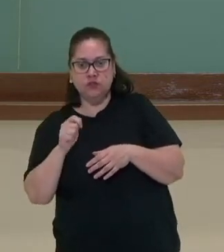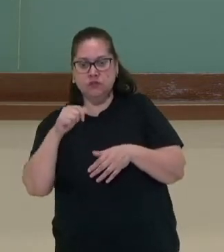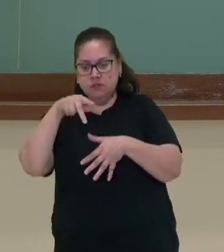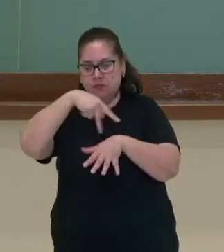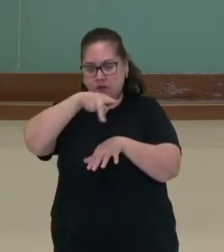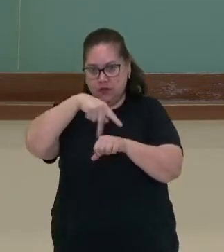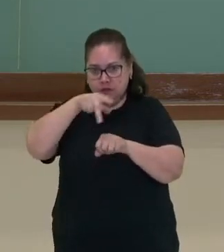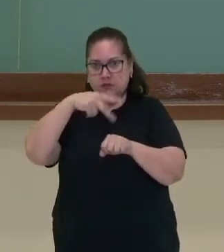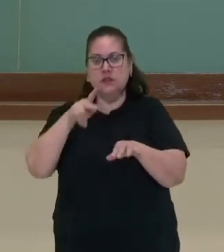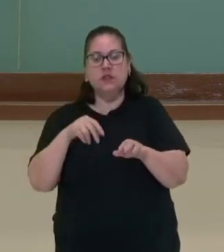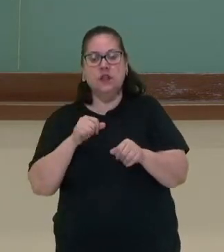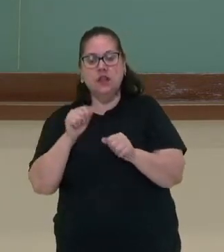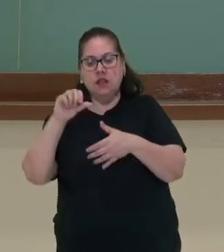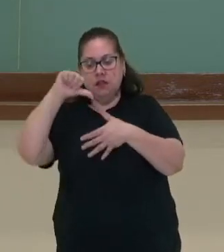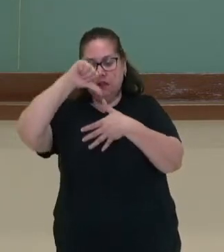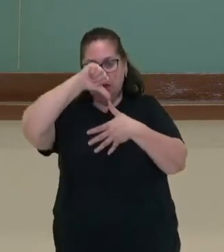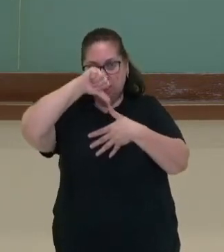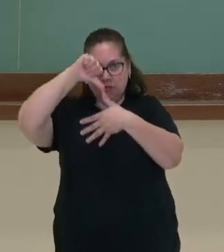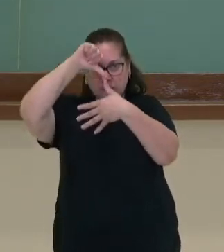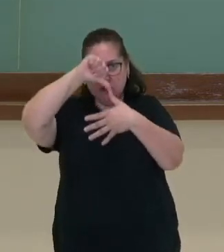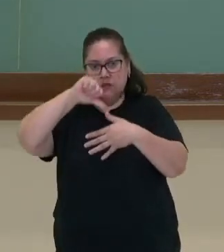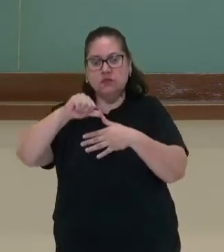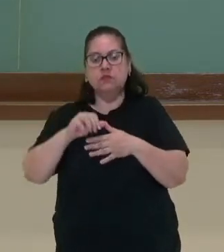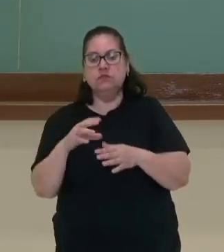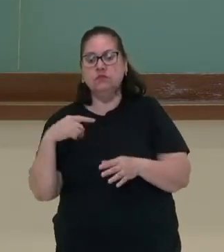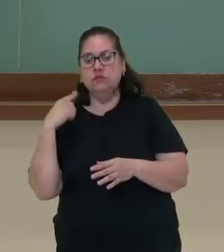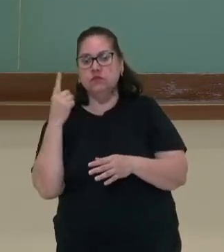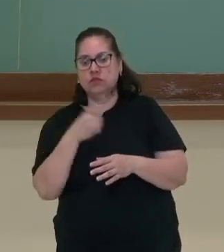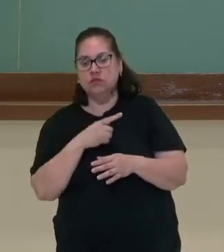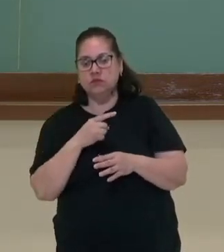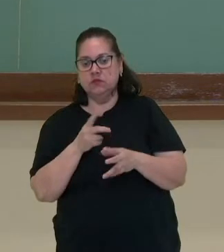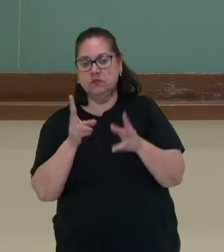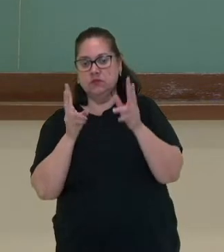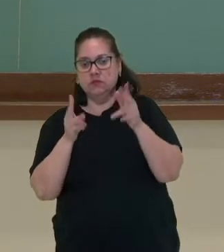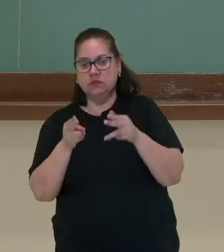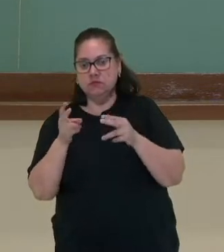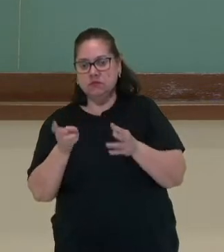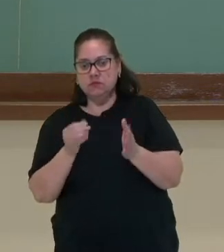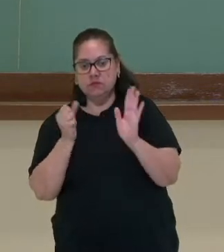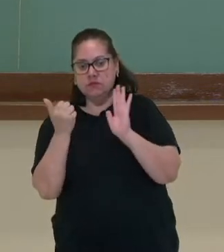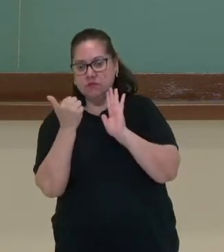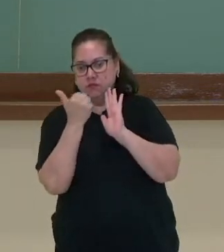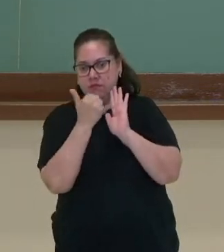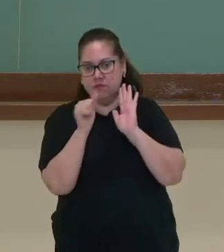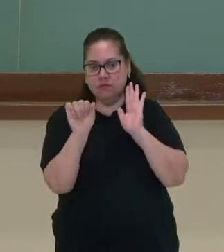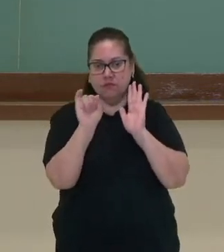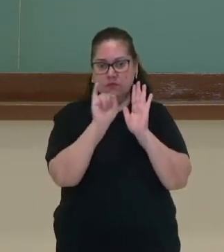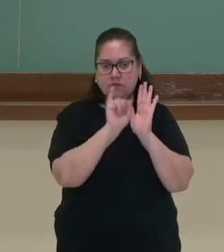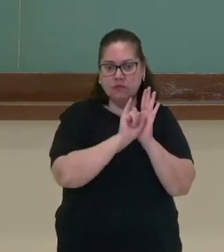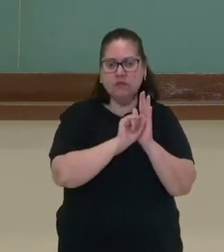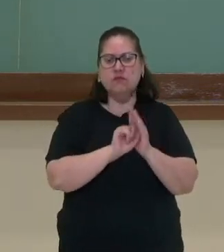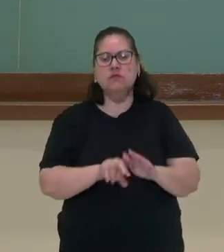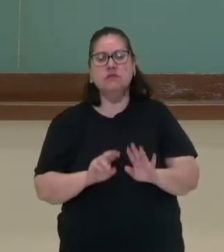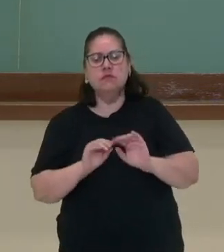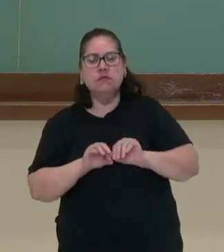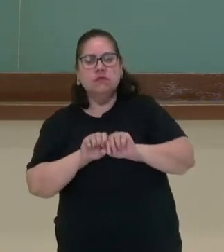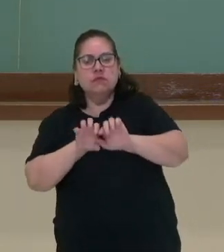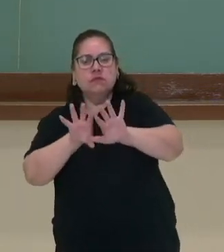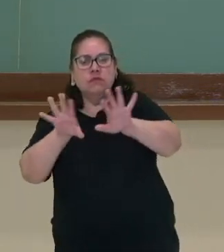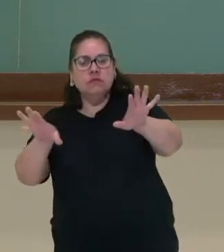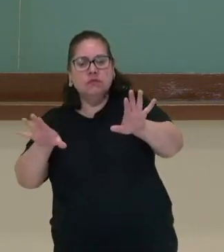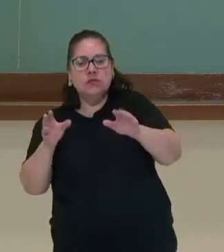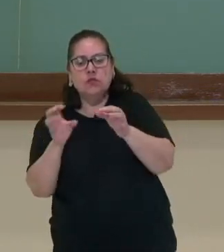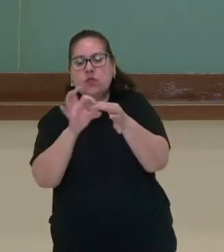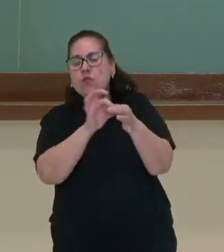compõem a América Latina, essas nossas identidades que são tão difusas e que também